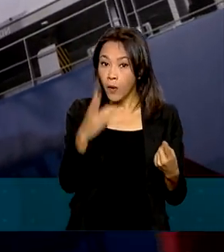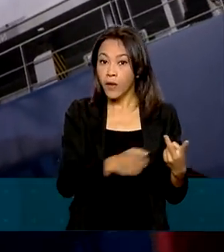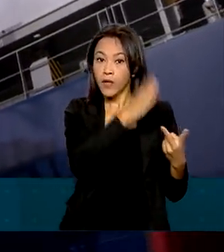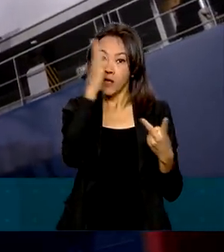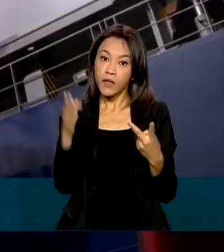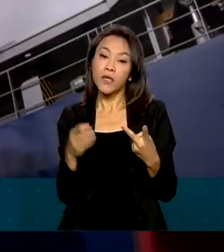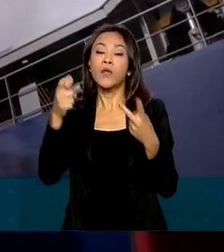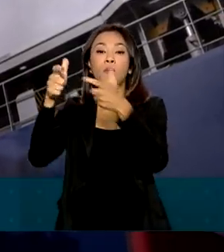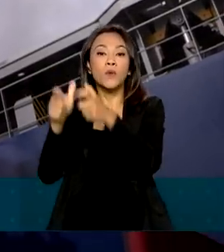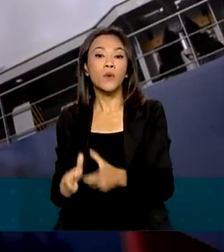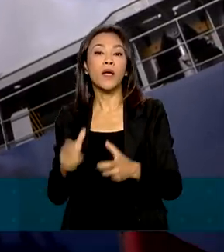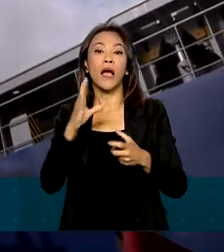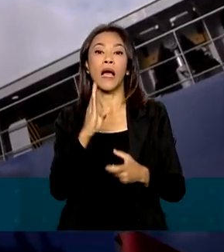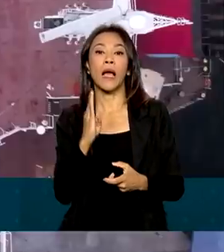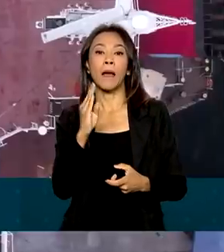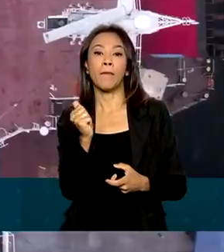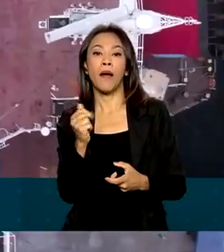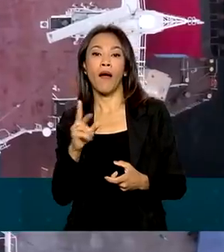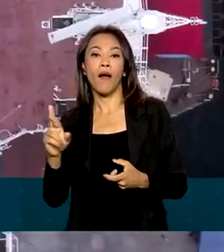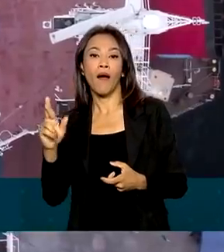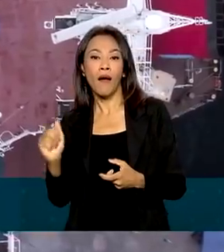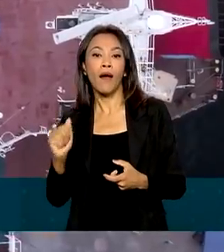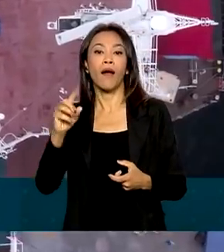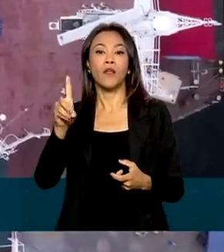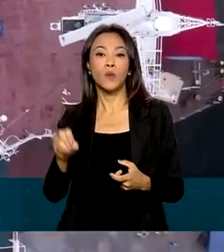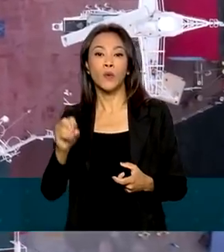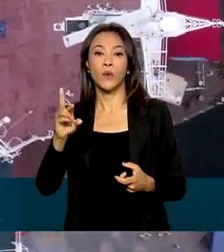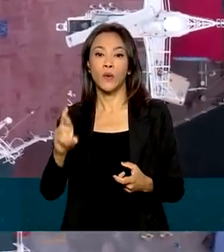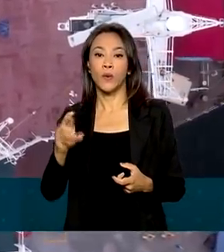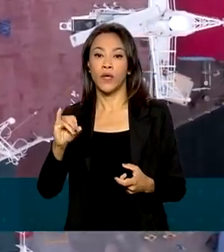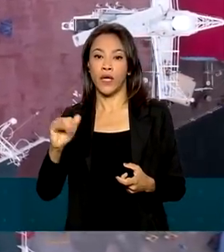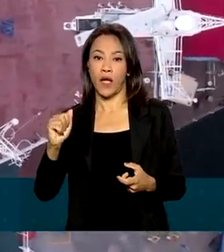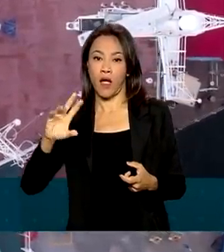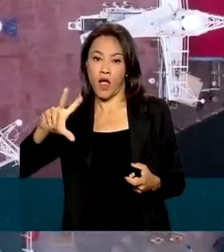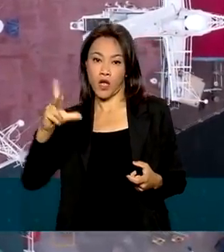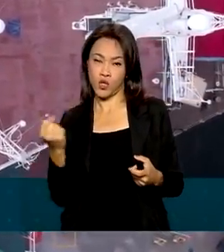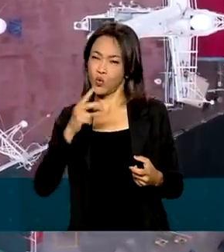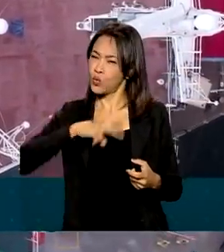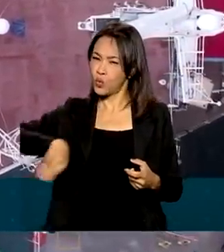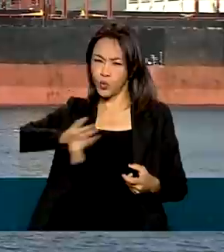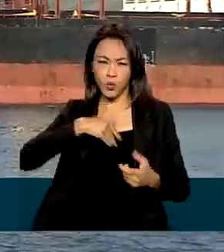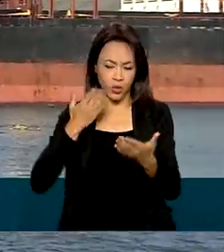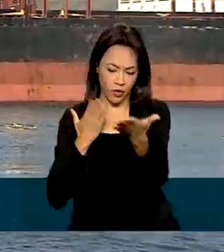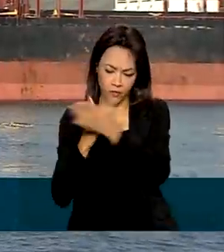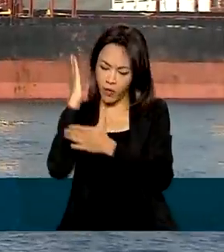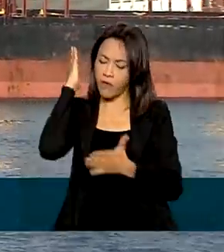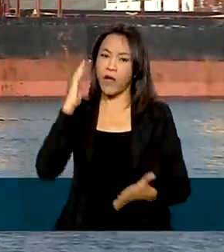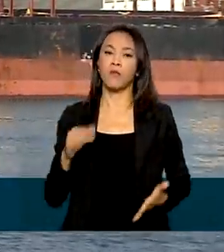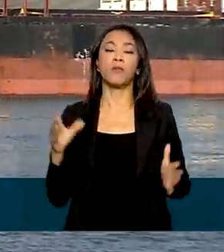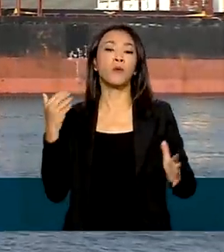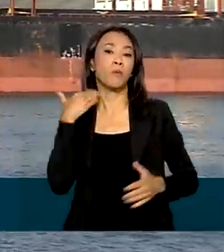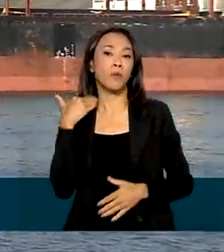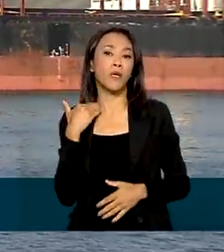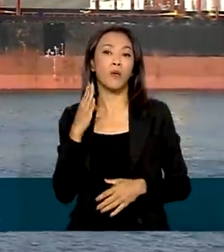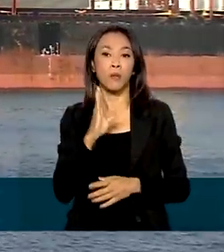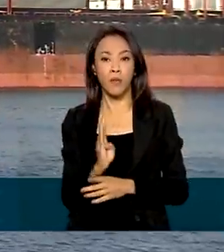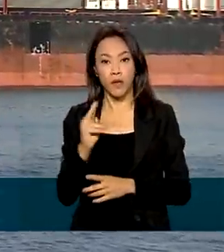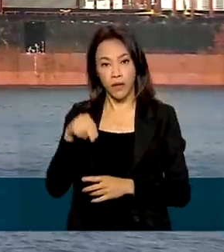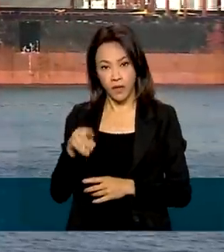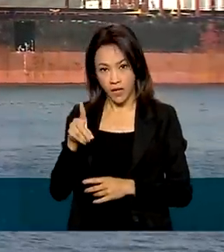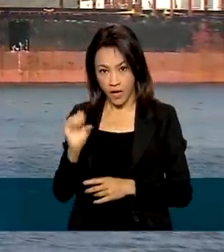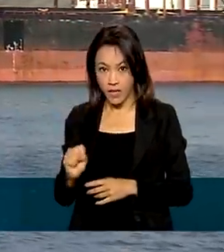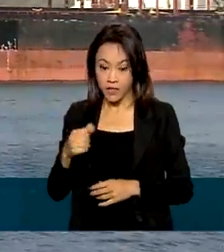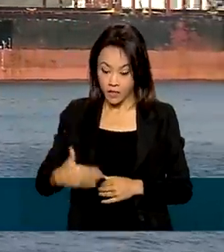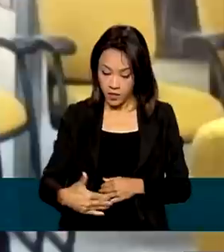do Riacho. Todo esse processo já foi aprovado pelo BNDES e o leilão será no dia 25